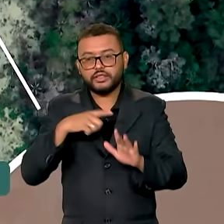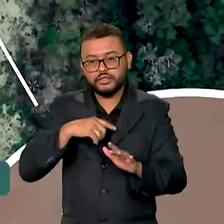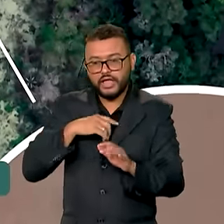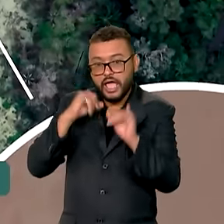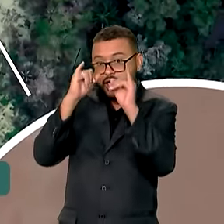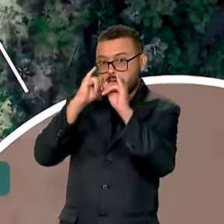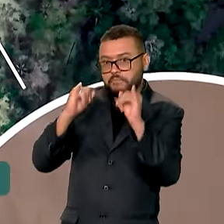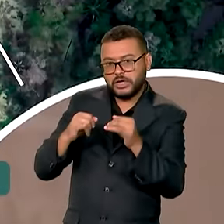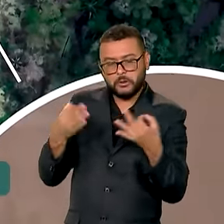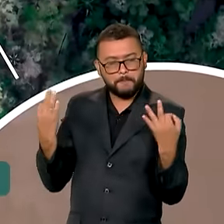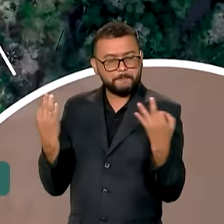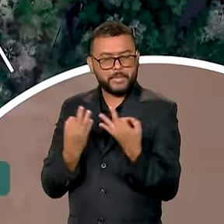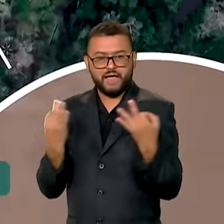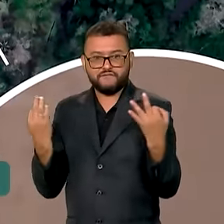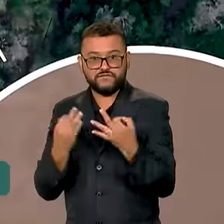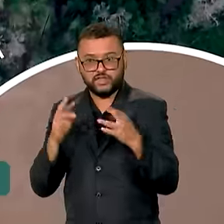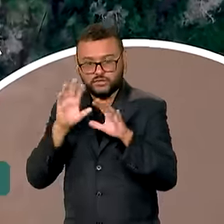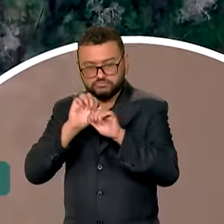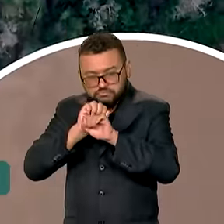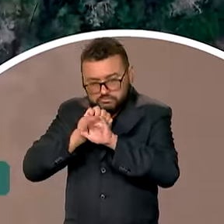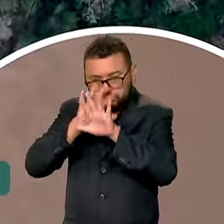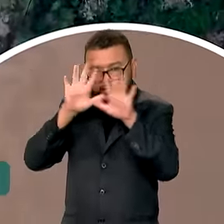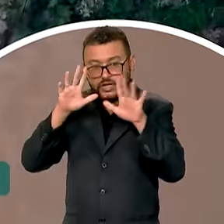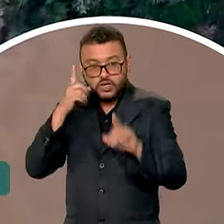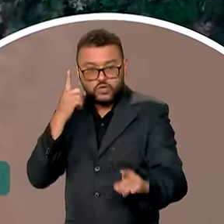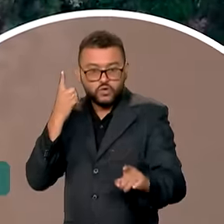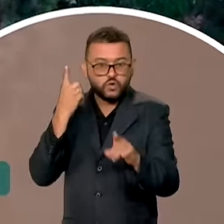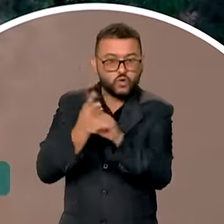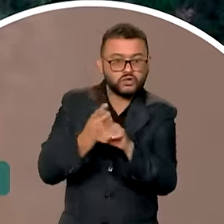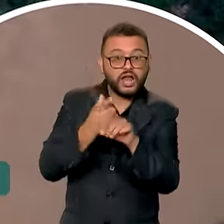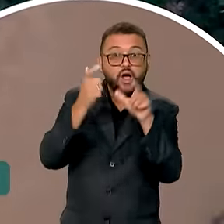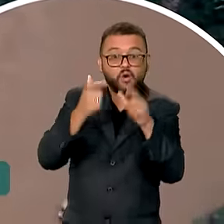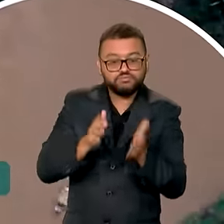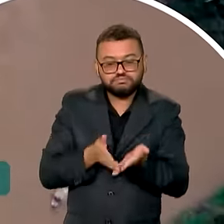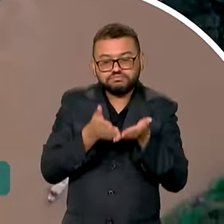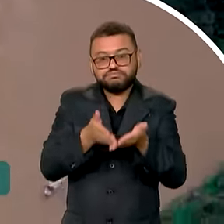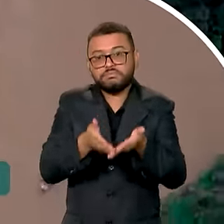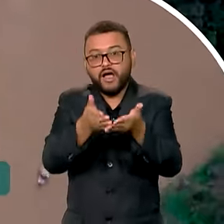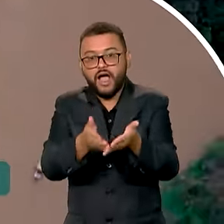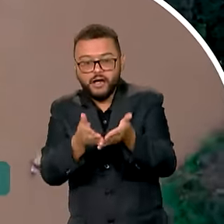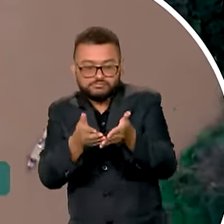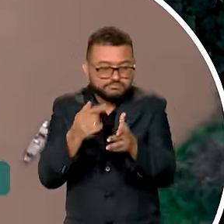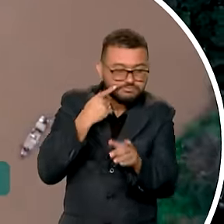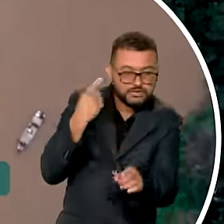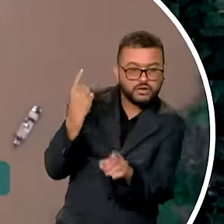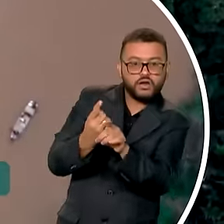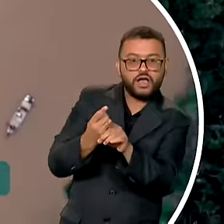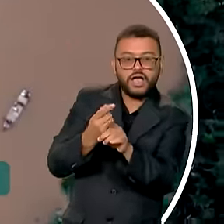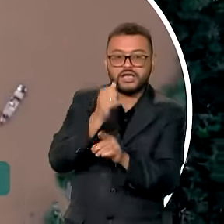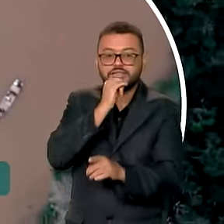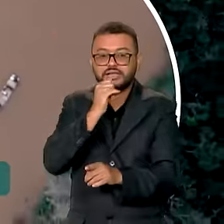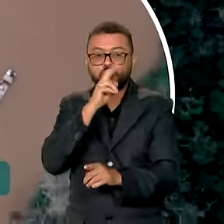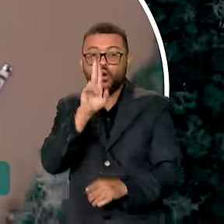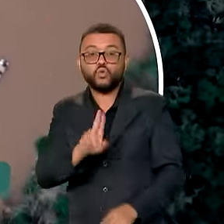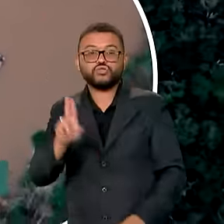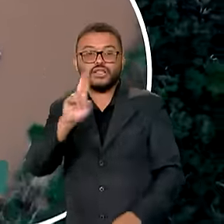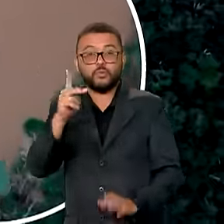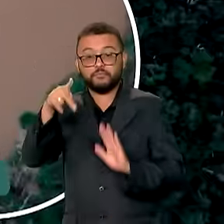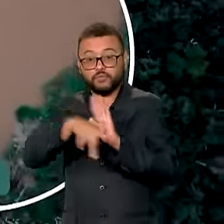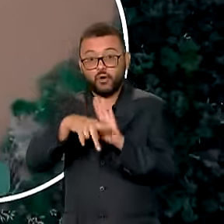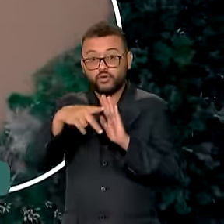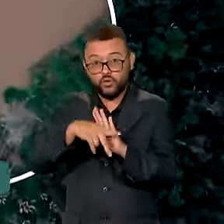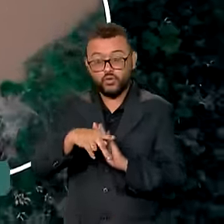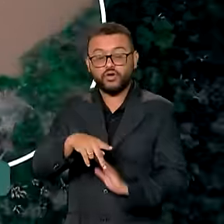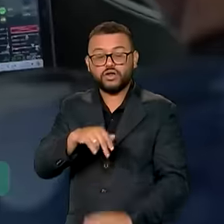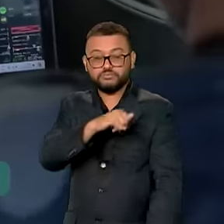vídeos em alta resolução, é possível identificar dragas e embarcações do alto, como uma voadeira usada pelo garimpo no